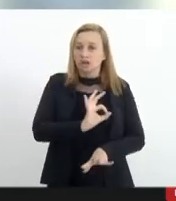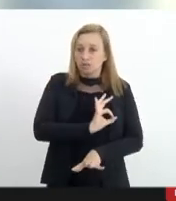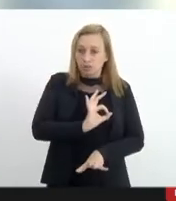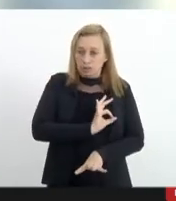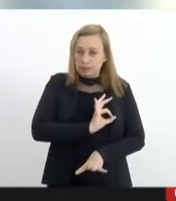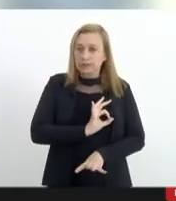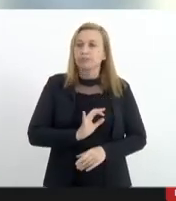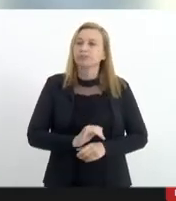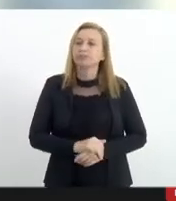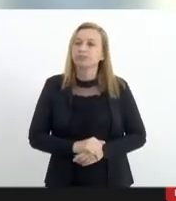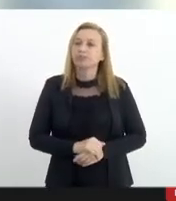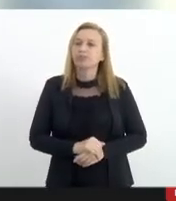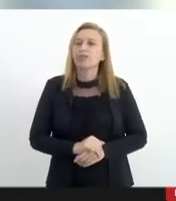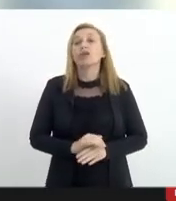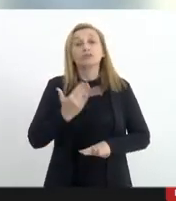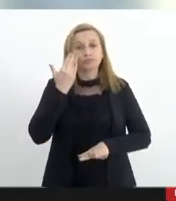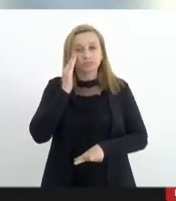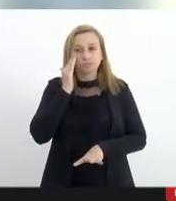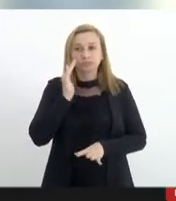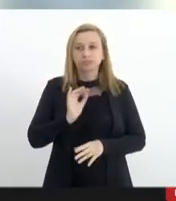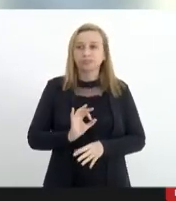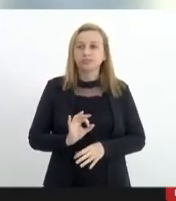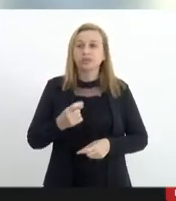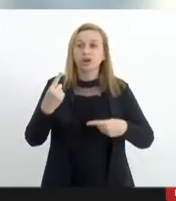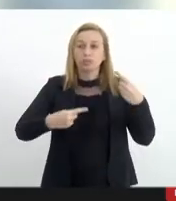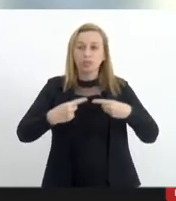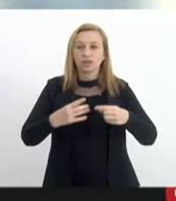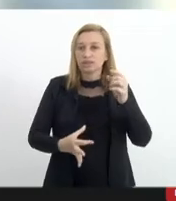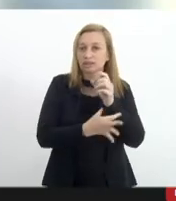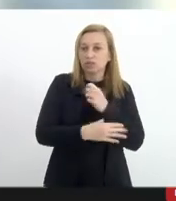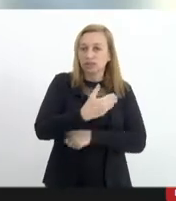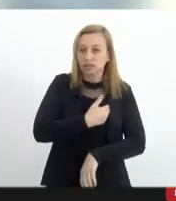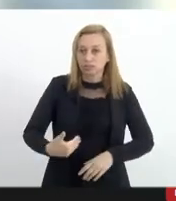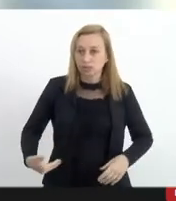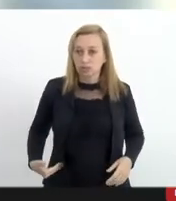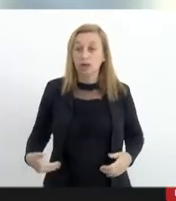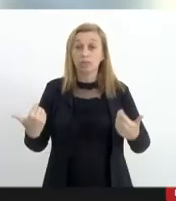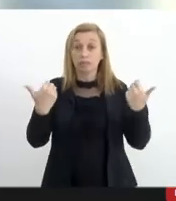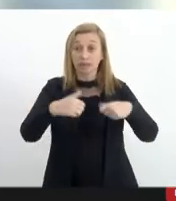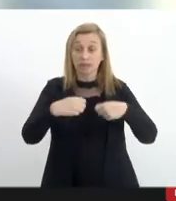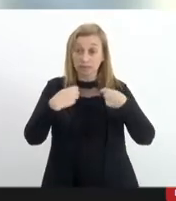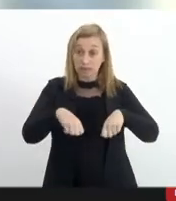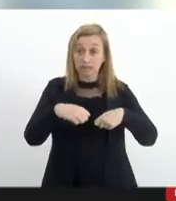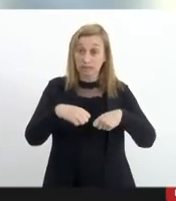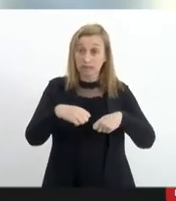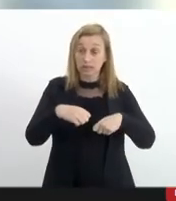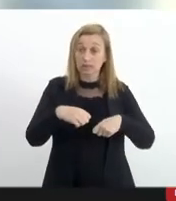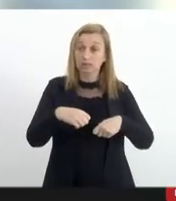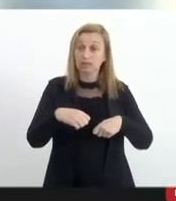inócua a gente entende que política de segurança pública ela tem que perpassar